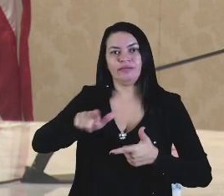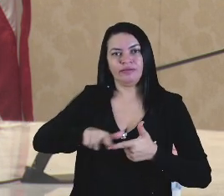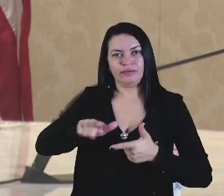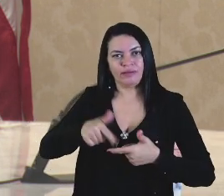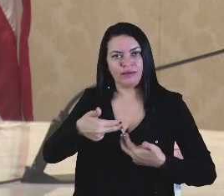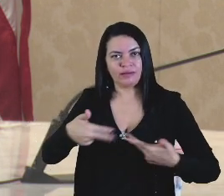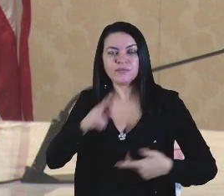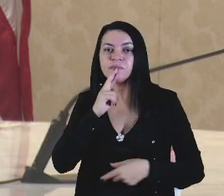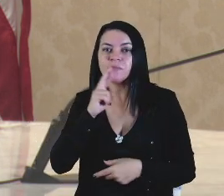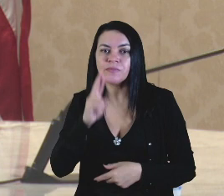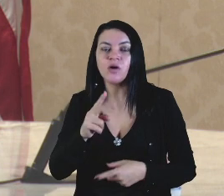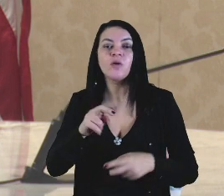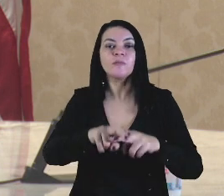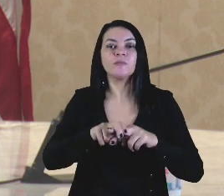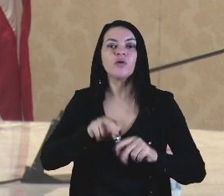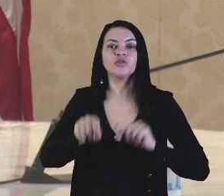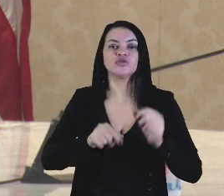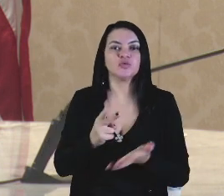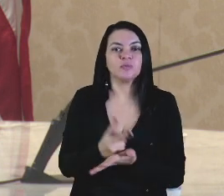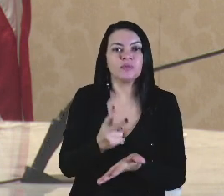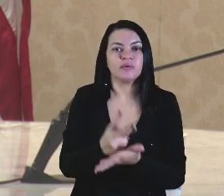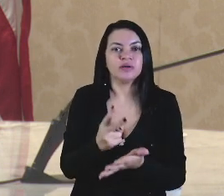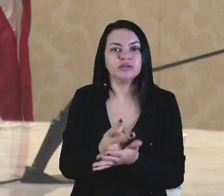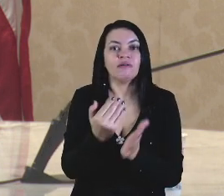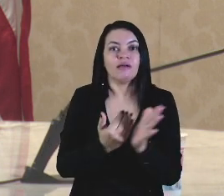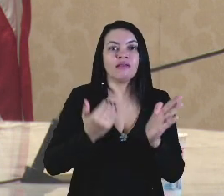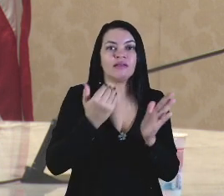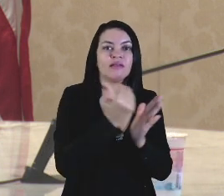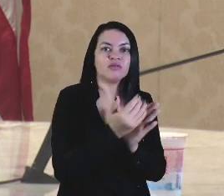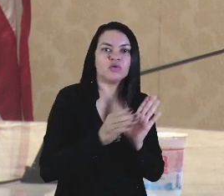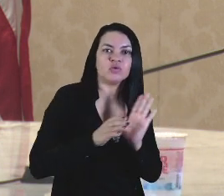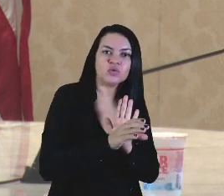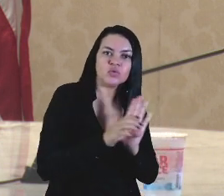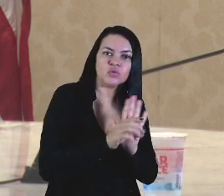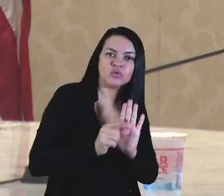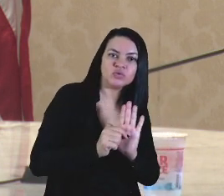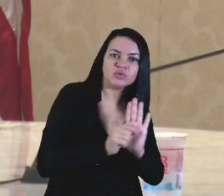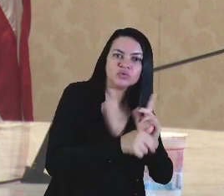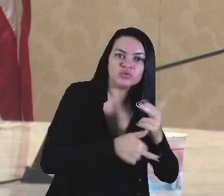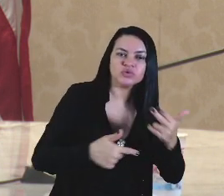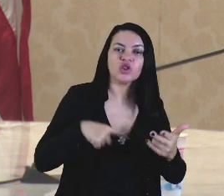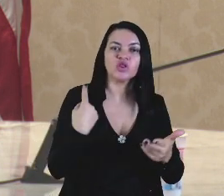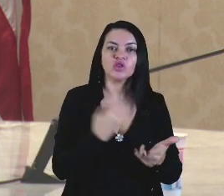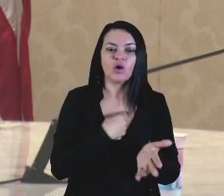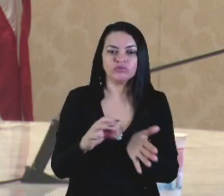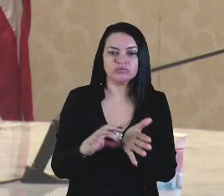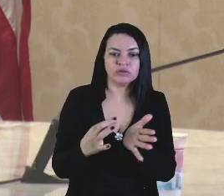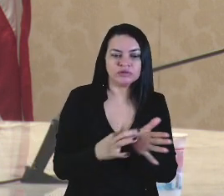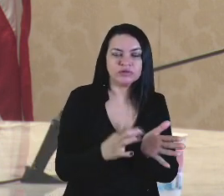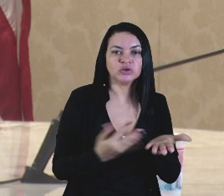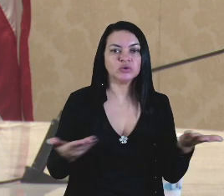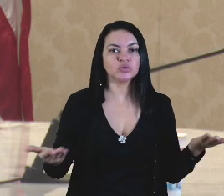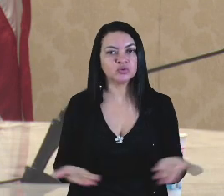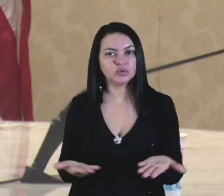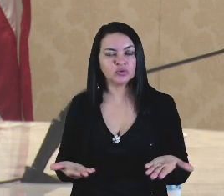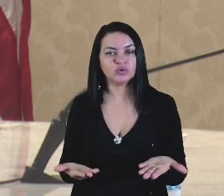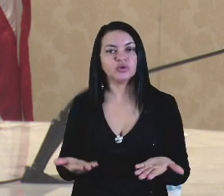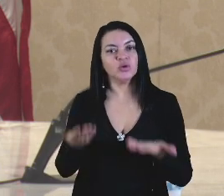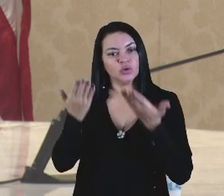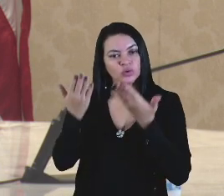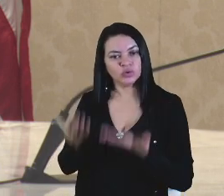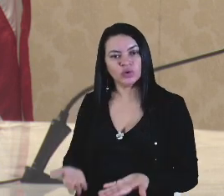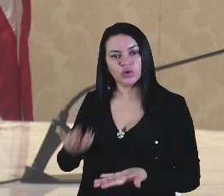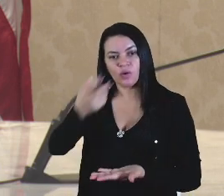Por isso mesmo, além desses investimentos que nós assinamos hoje, o senhor